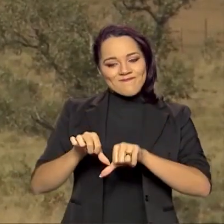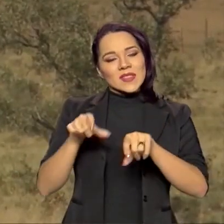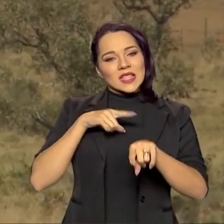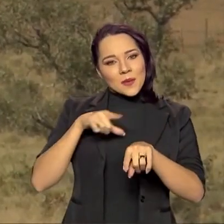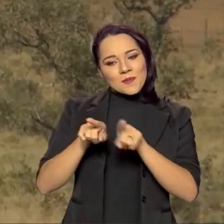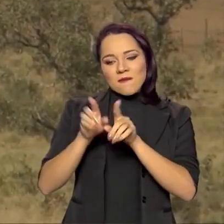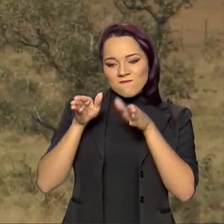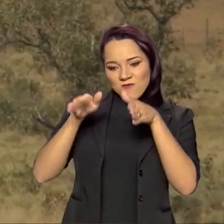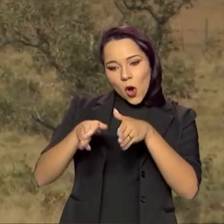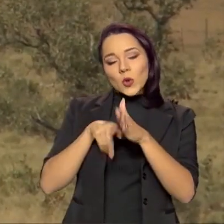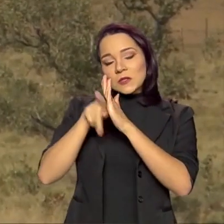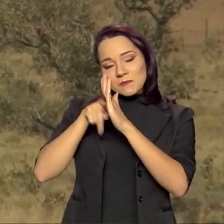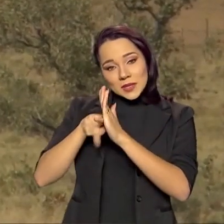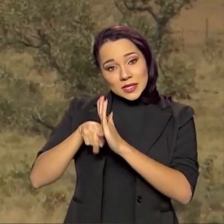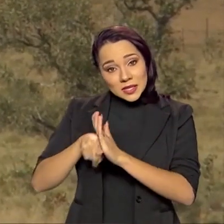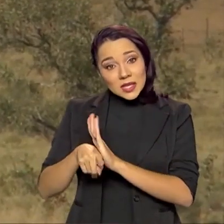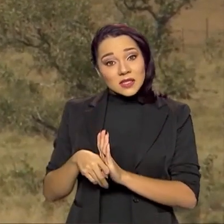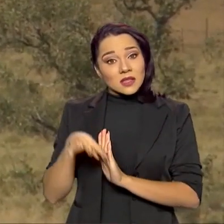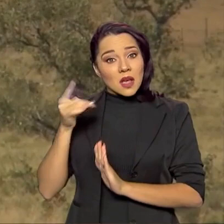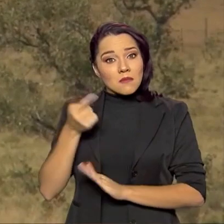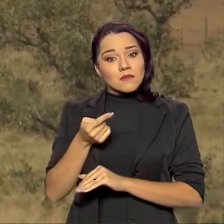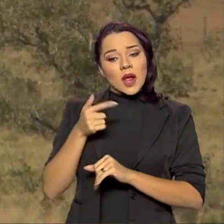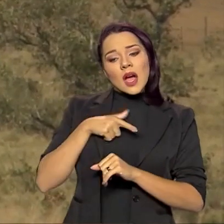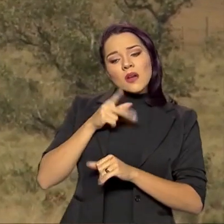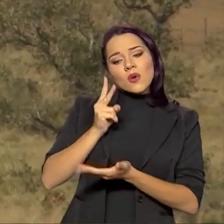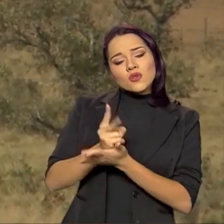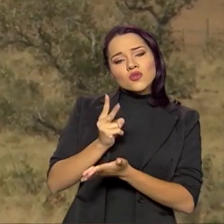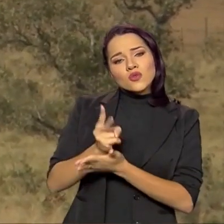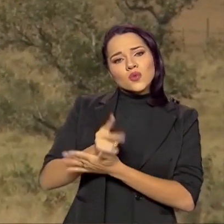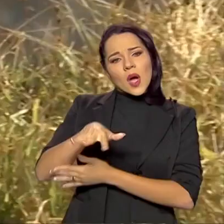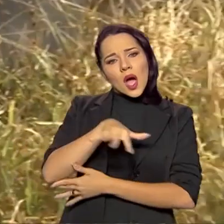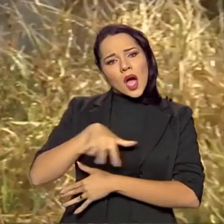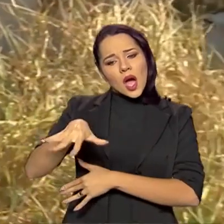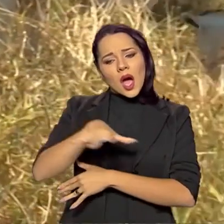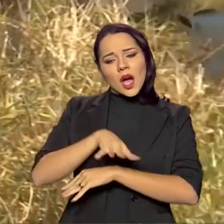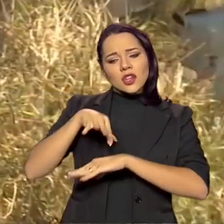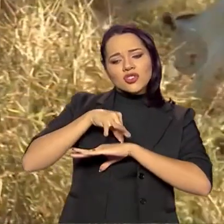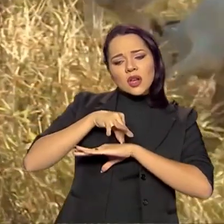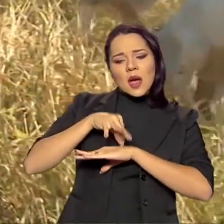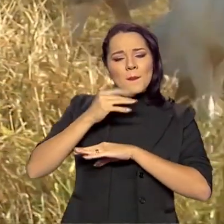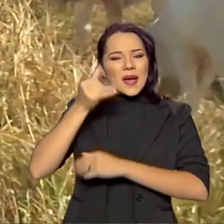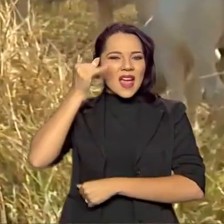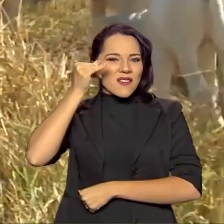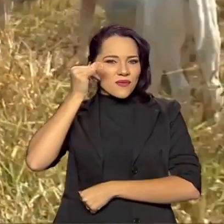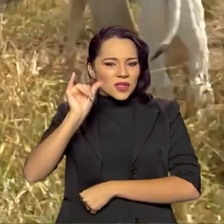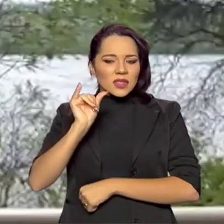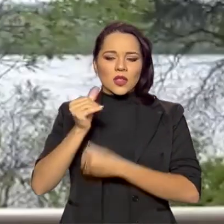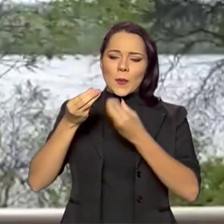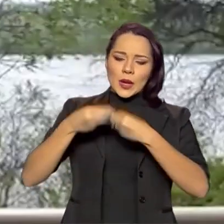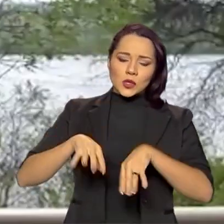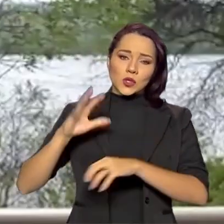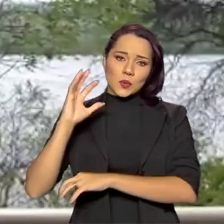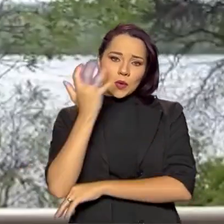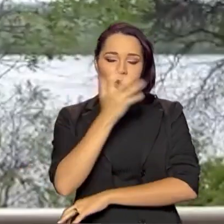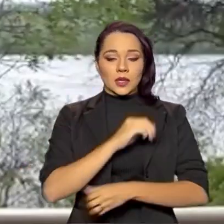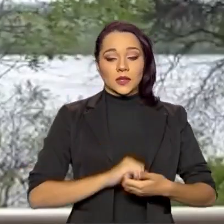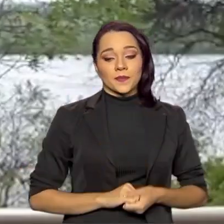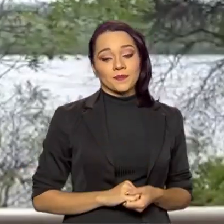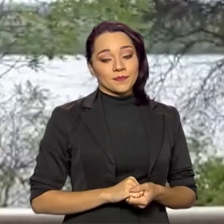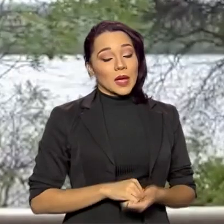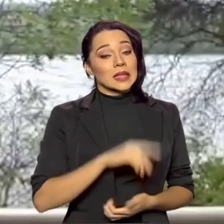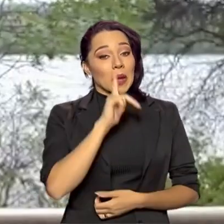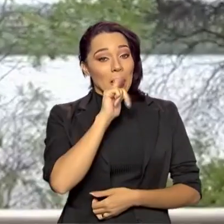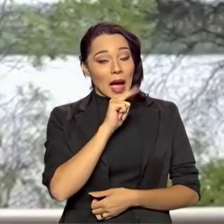sido o foco de pesquisas para manter a produtividade local sem o comprometimento ambiental. A água é de